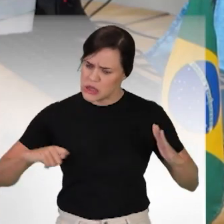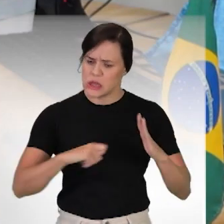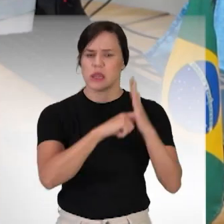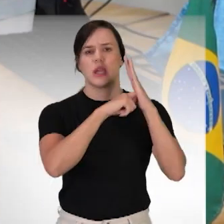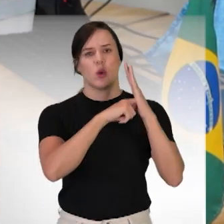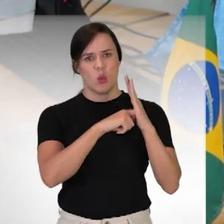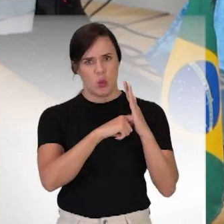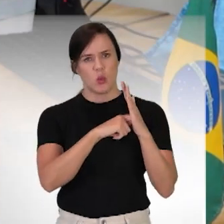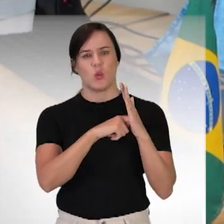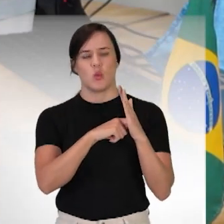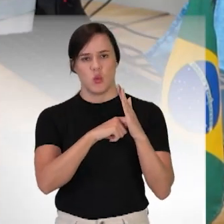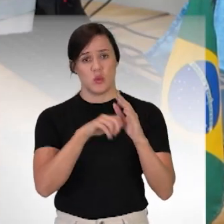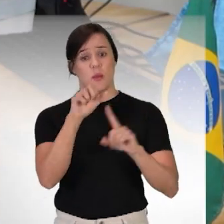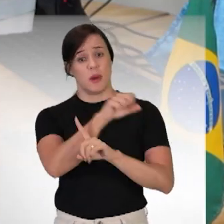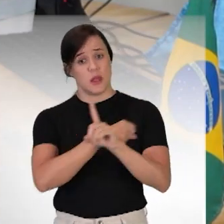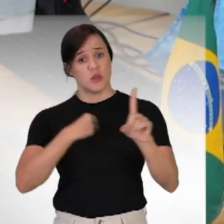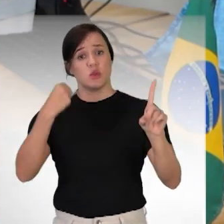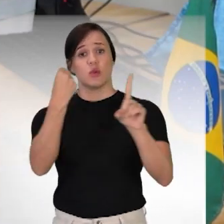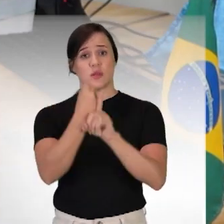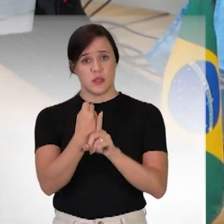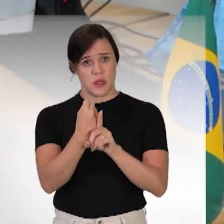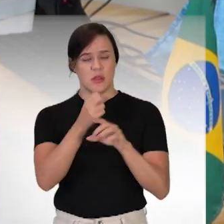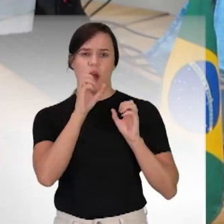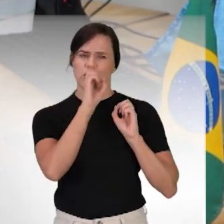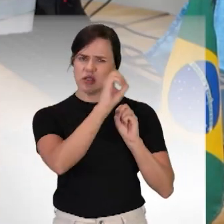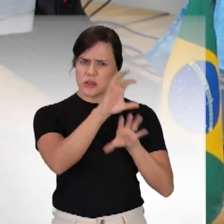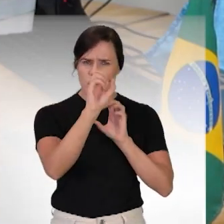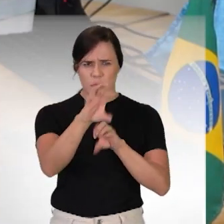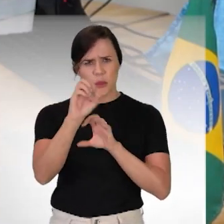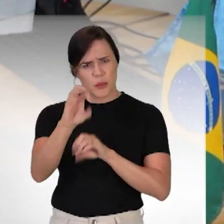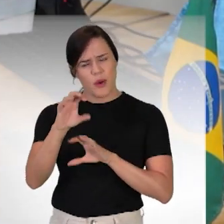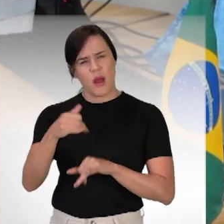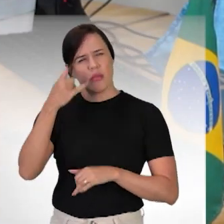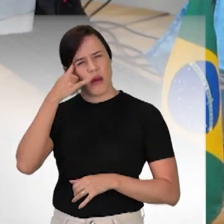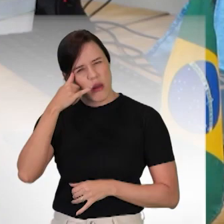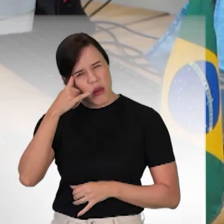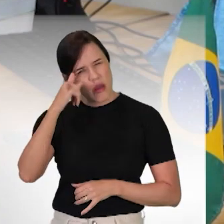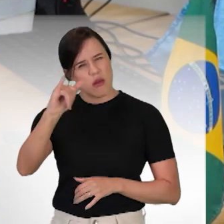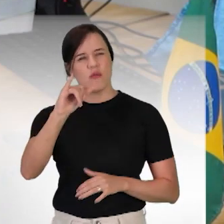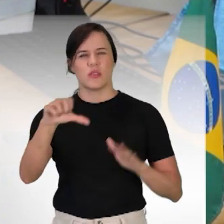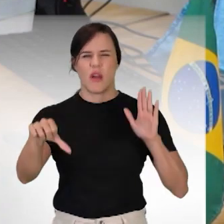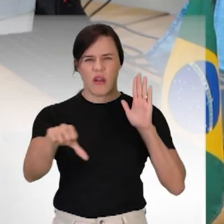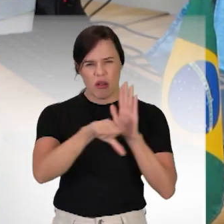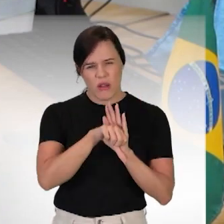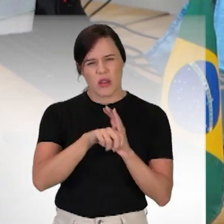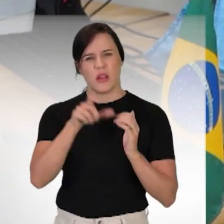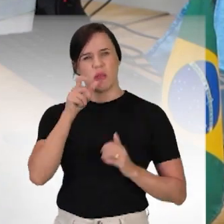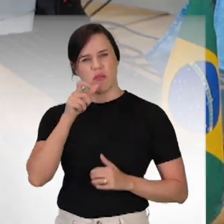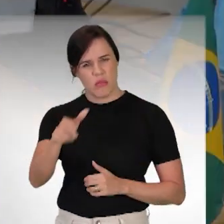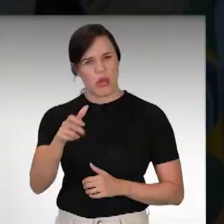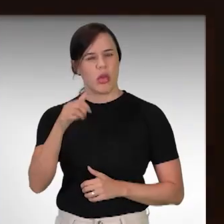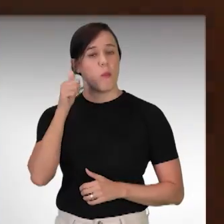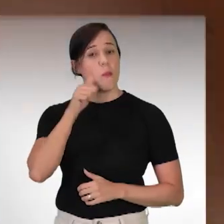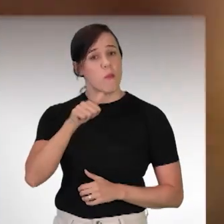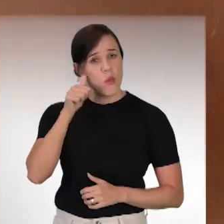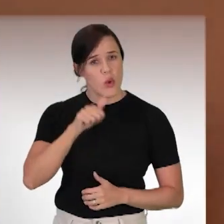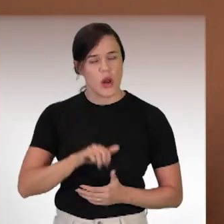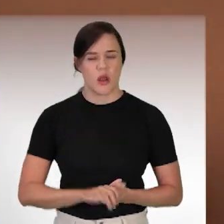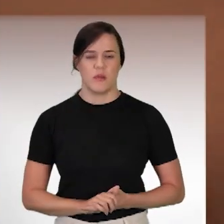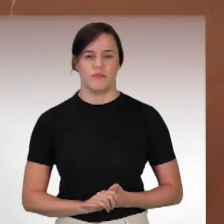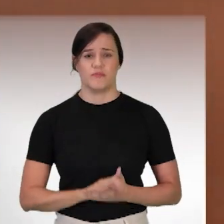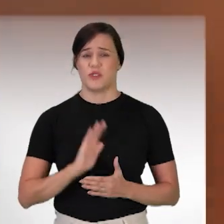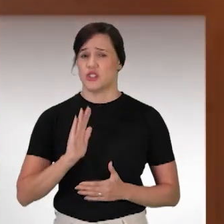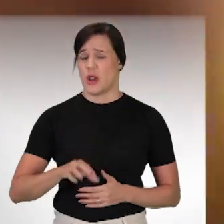mais casos acontecerem, mais a sociedade vai ser educada a não praticar, não agredir as mulheres. Foram